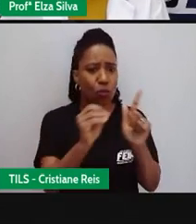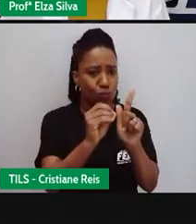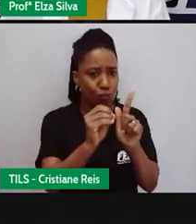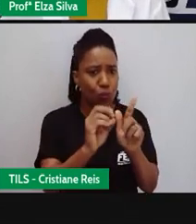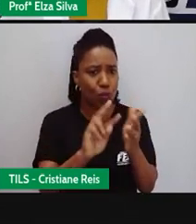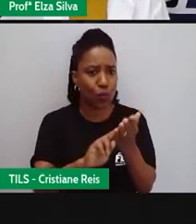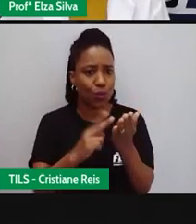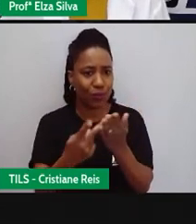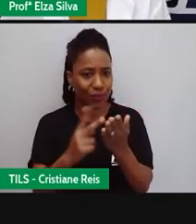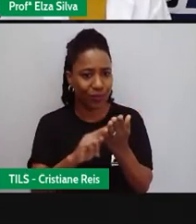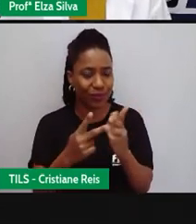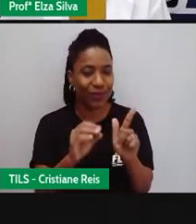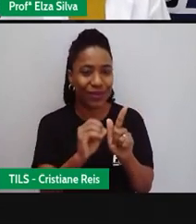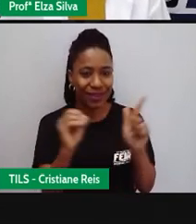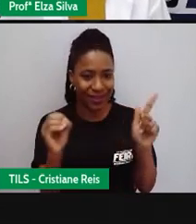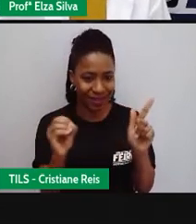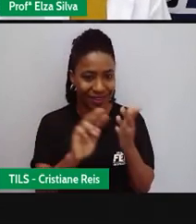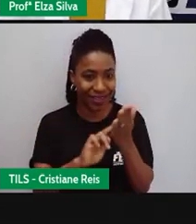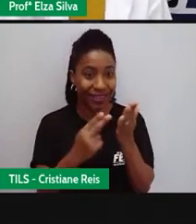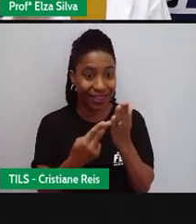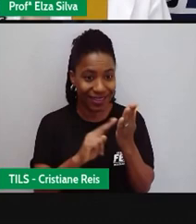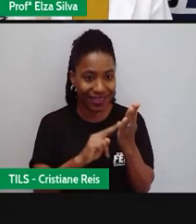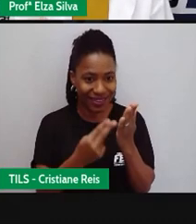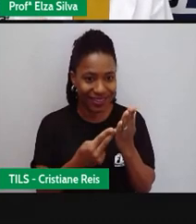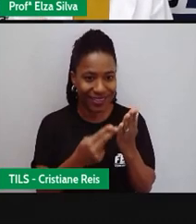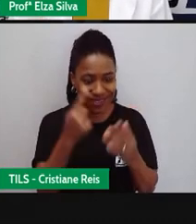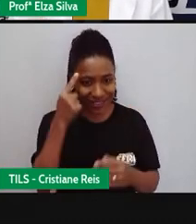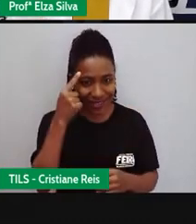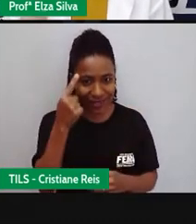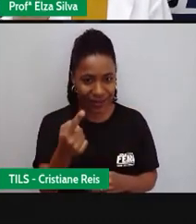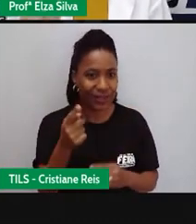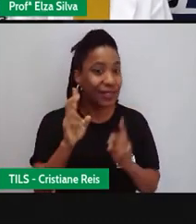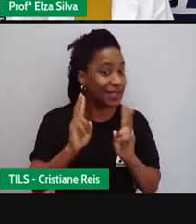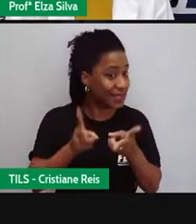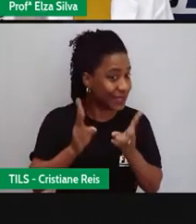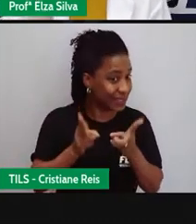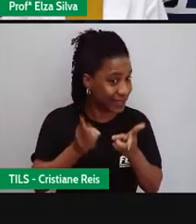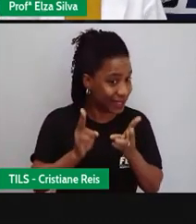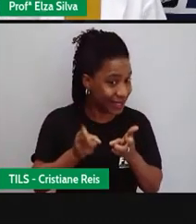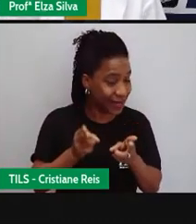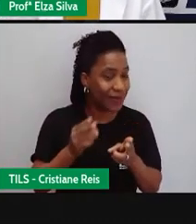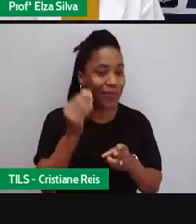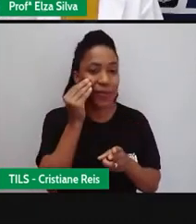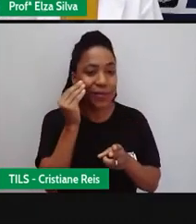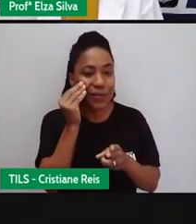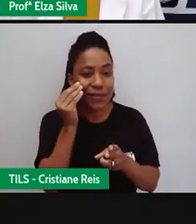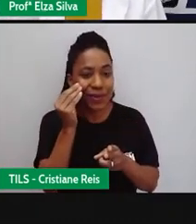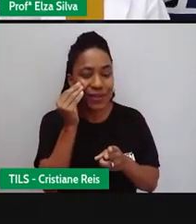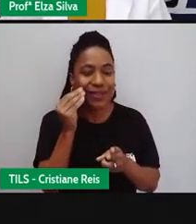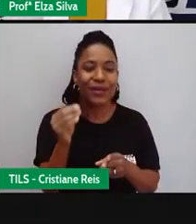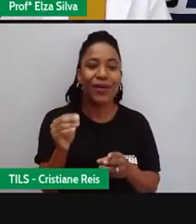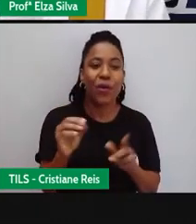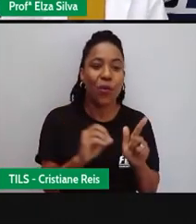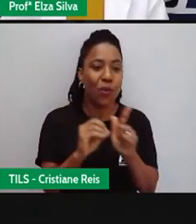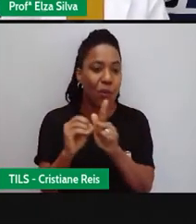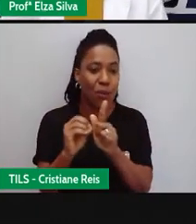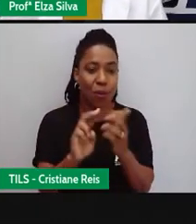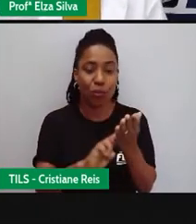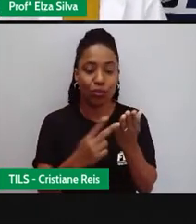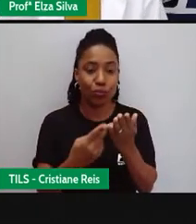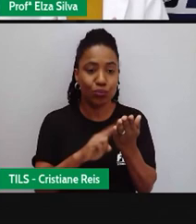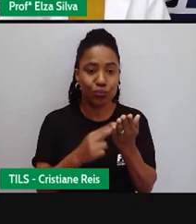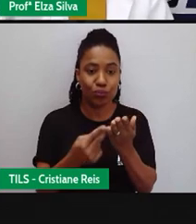Lembra? Lembra que durante as aulas anteriores Eu estou sempre mostrando para vocês O quanto o Google